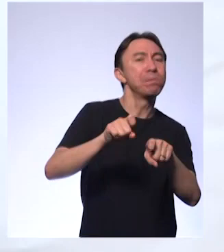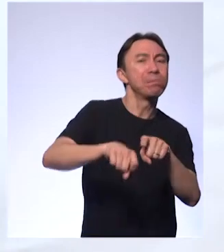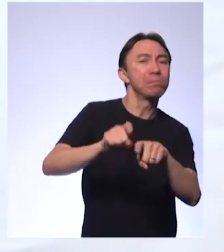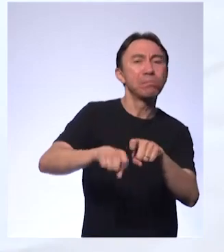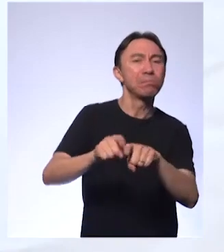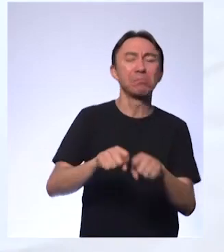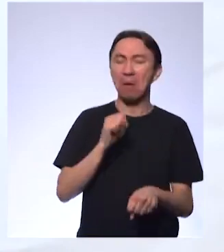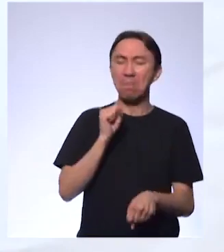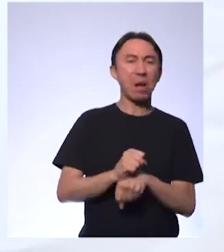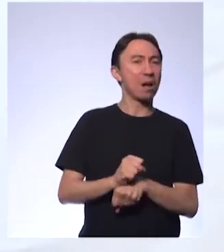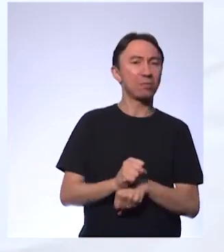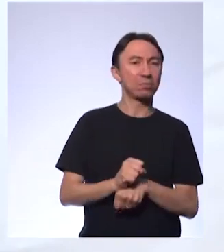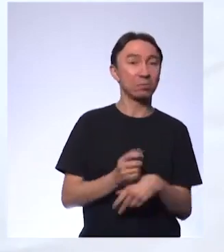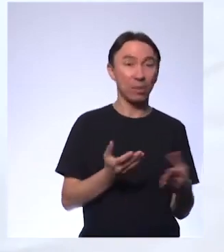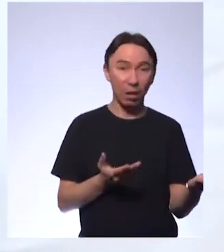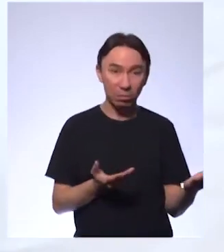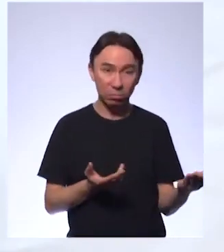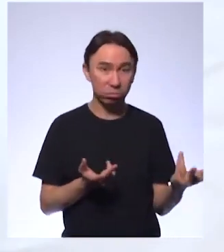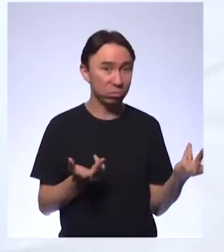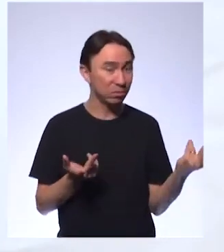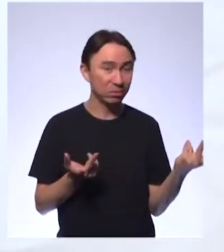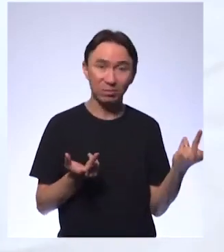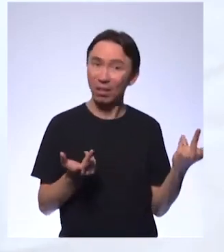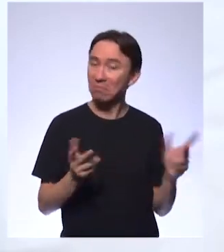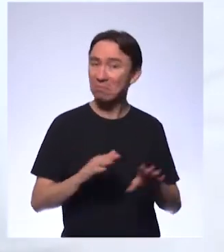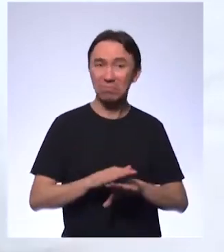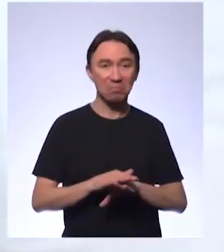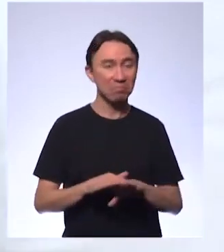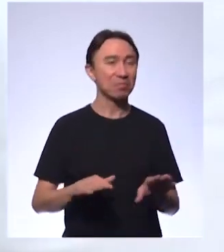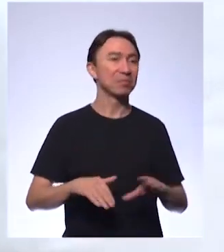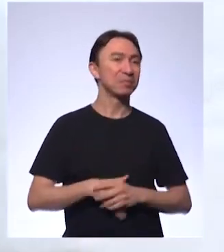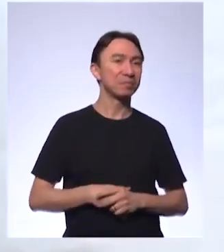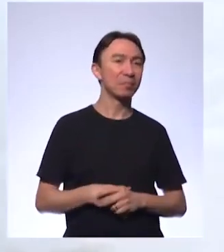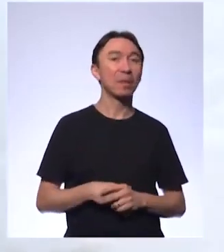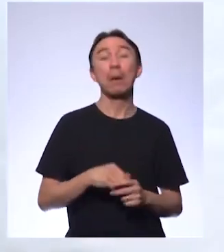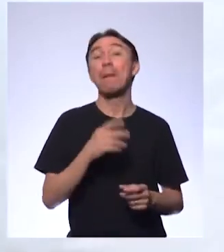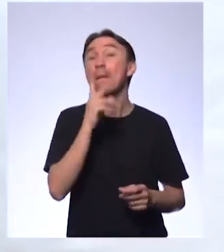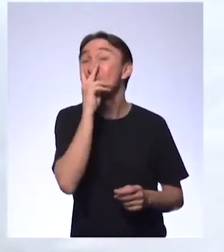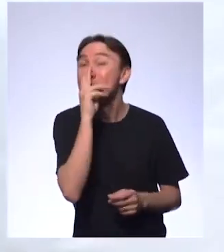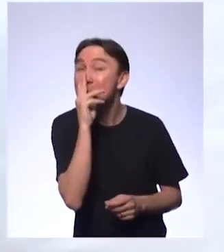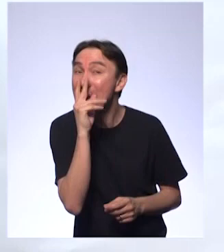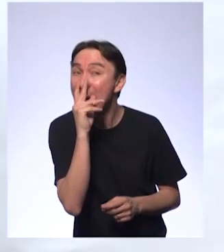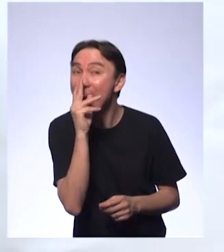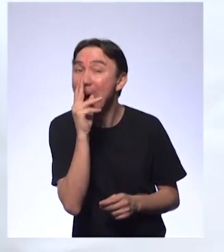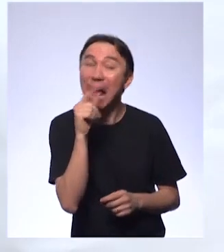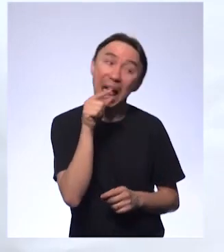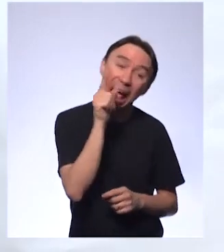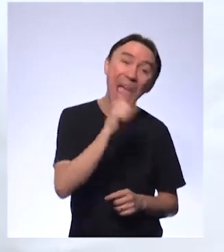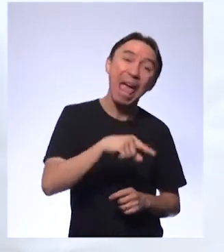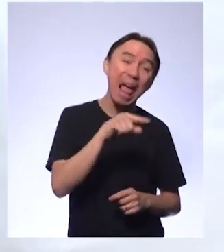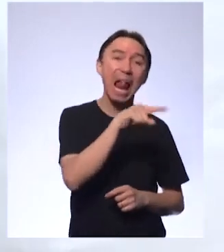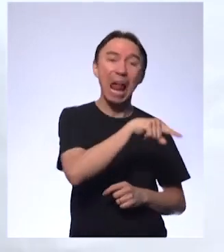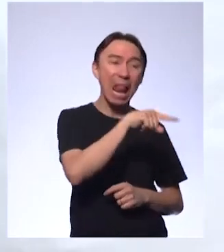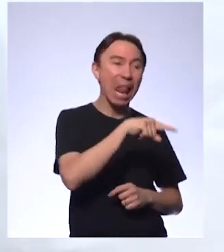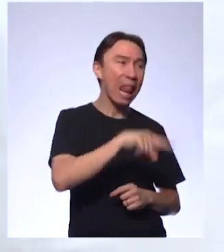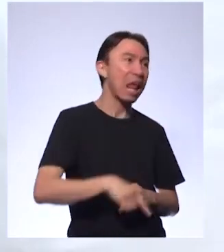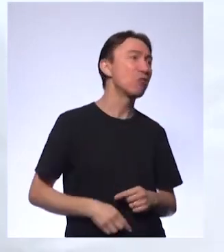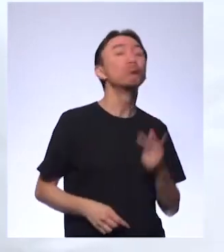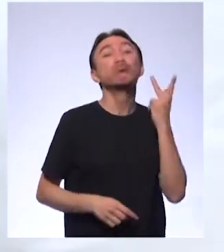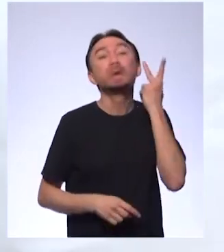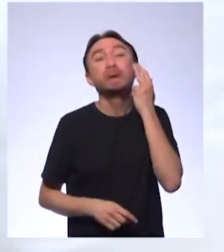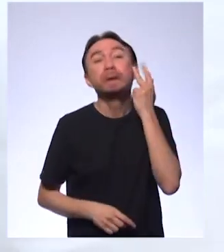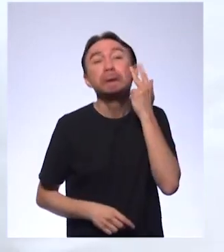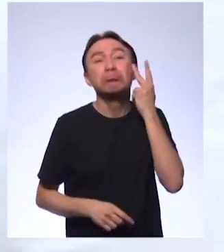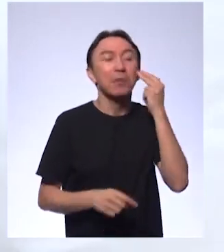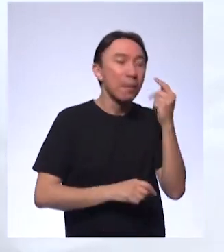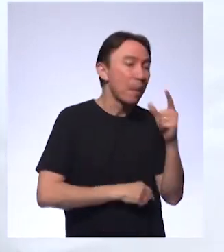então, durante muito tempo achou-se que era uma extinção natural mas está se mostrando cada vez mais que esse tipo de